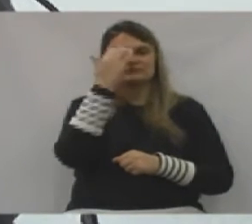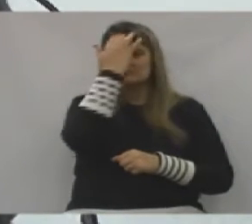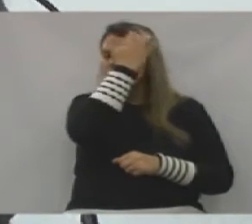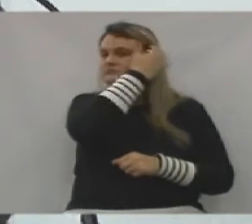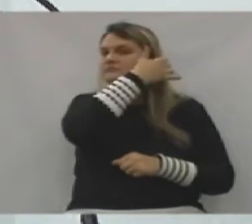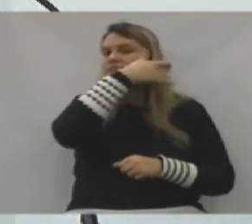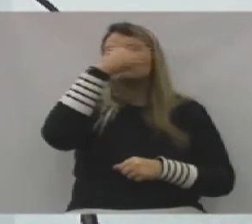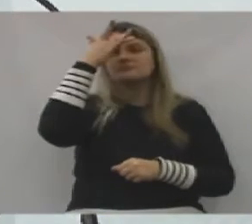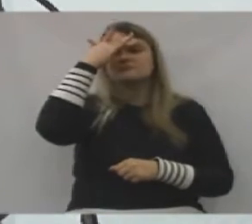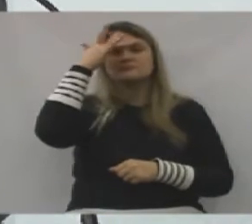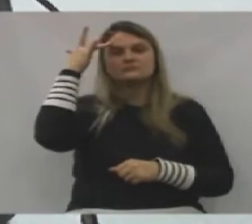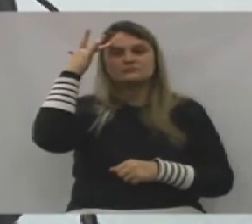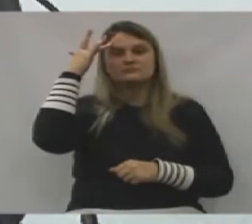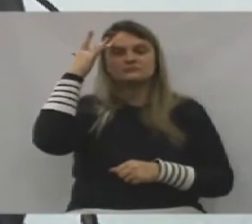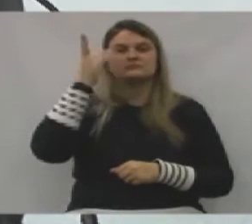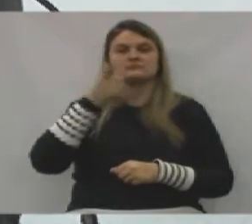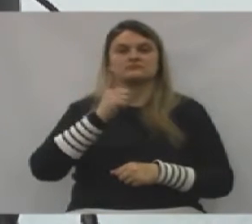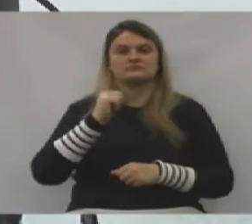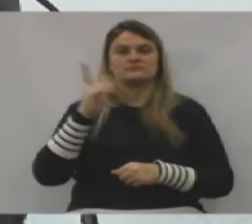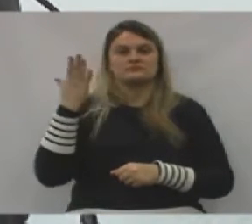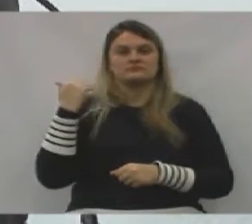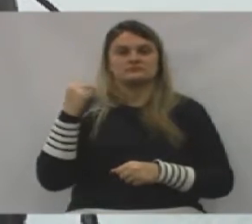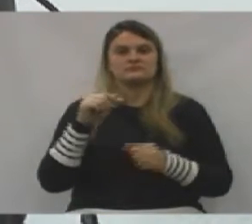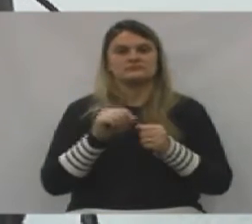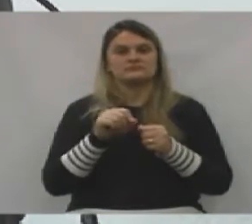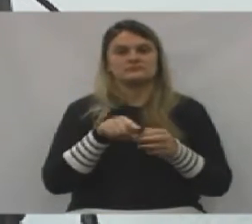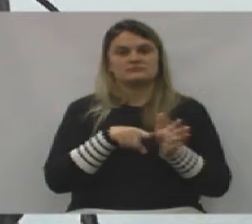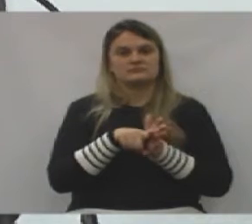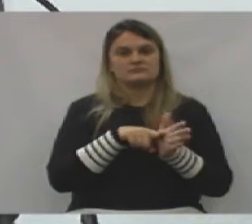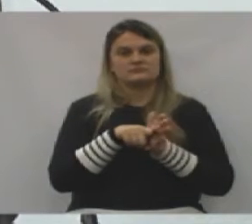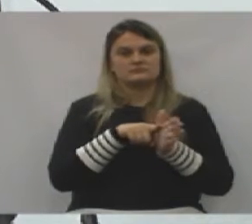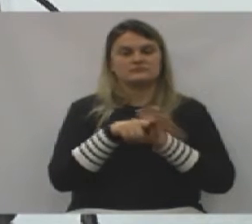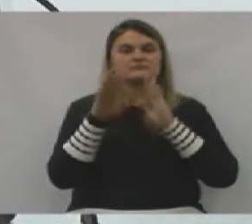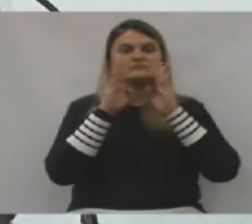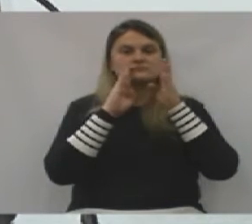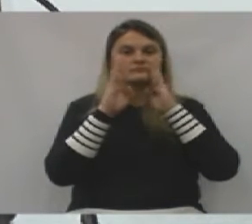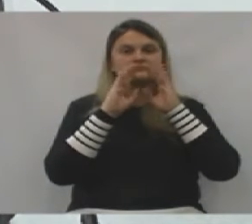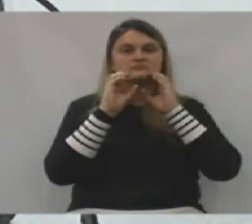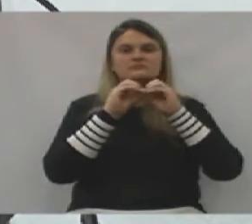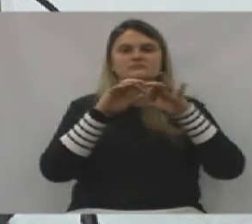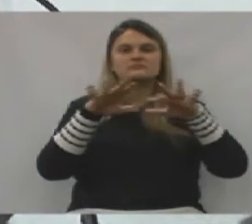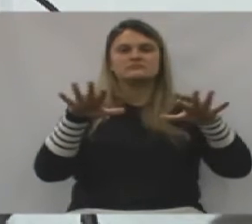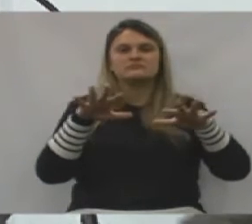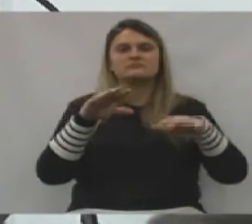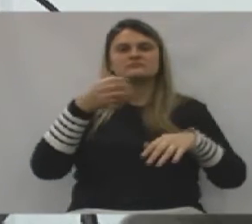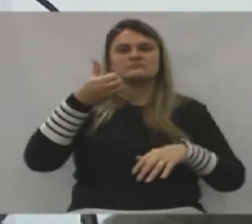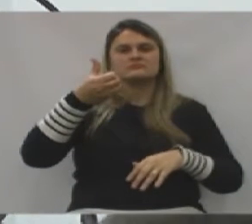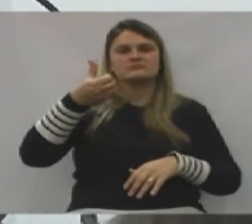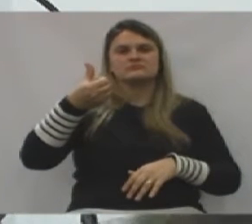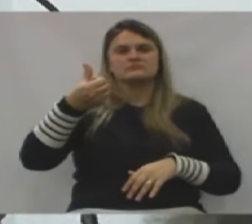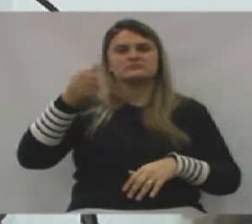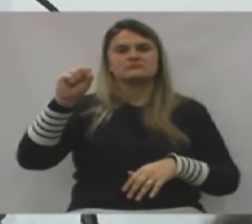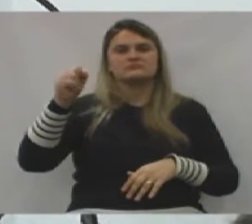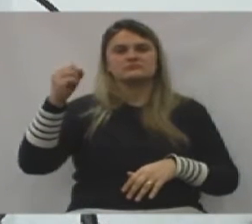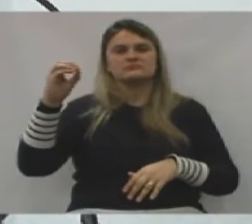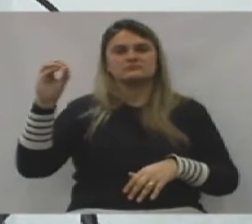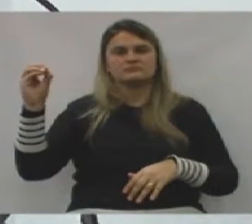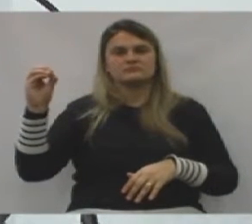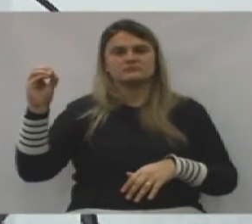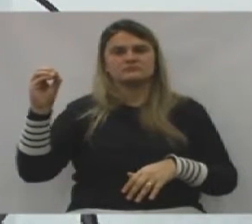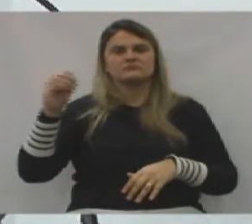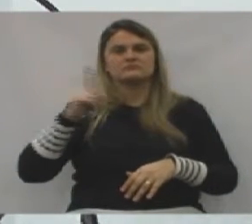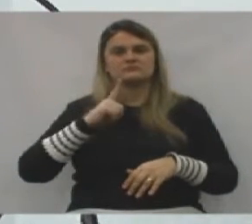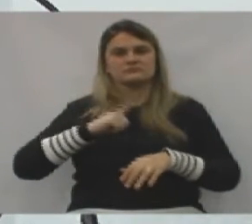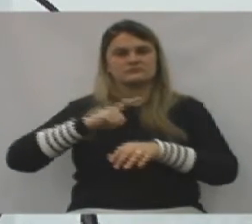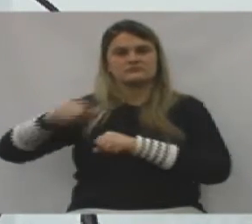Uma pessoa que tinha, nós fizemos uma pesquisa em rede social, deu 680 para ter a